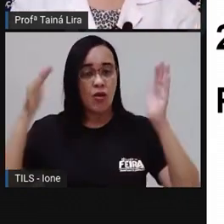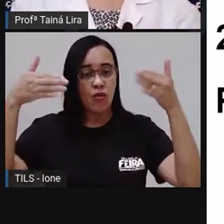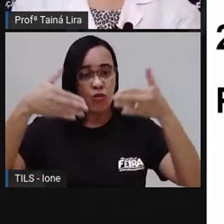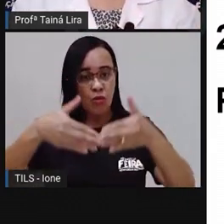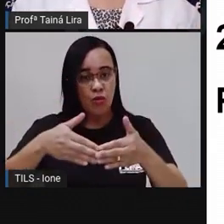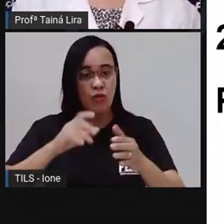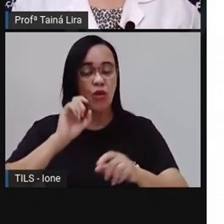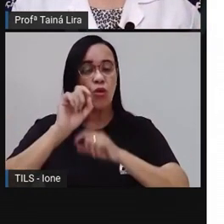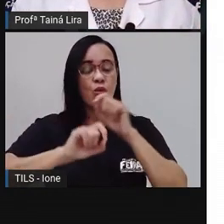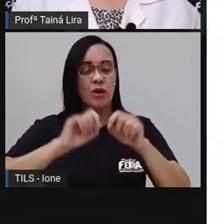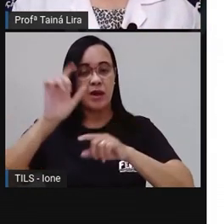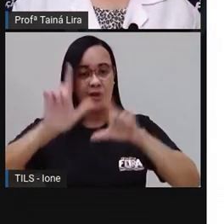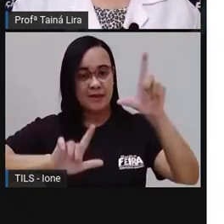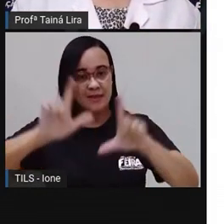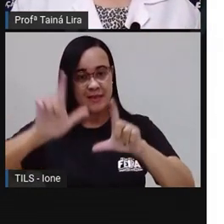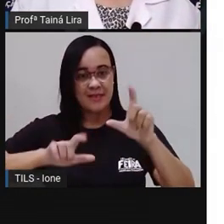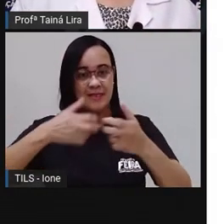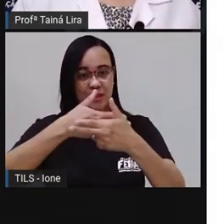Então, vamos lá?